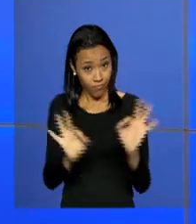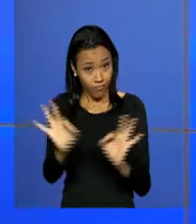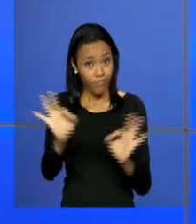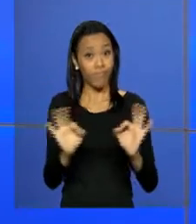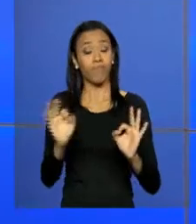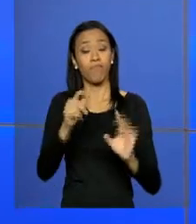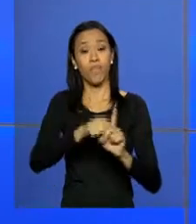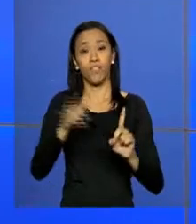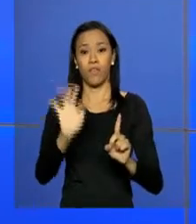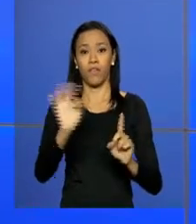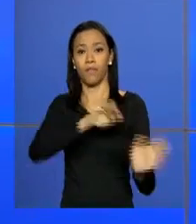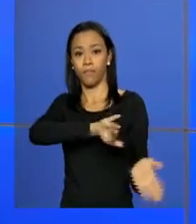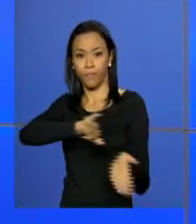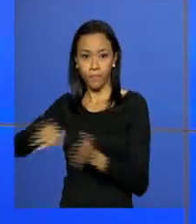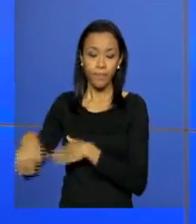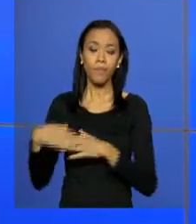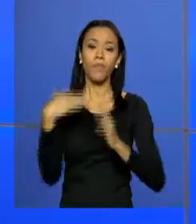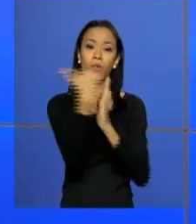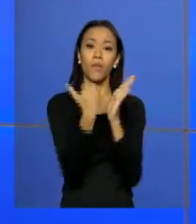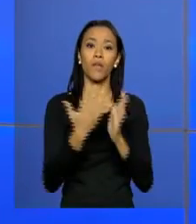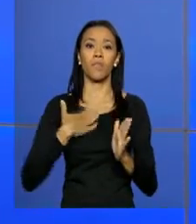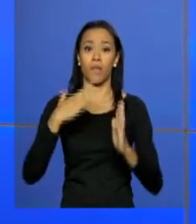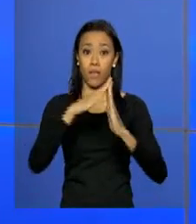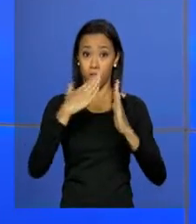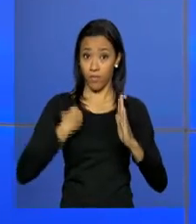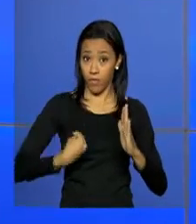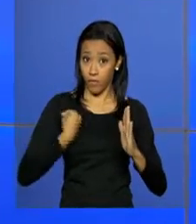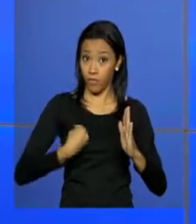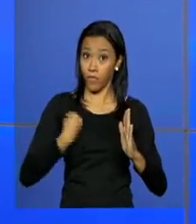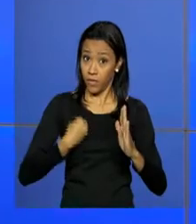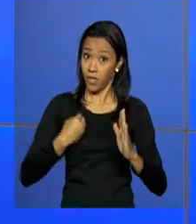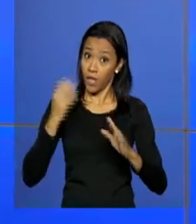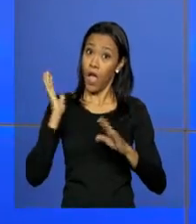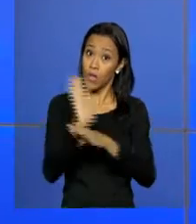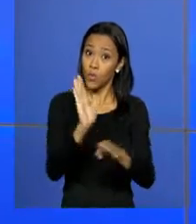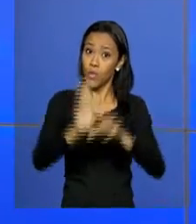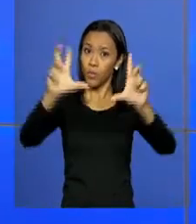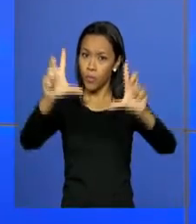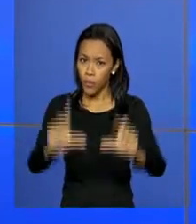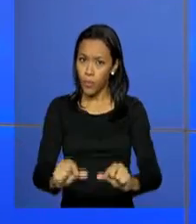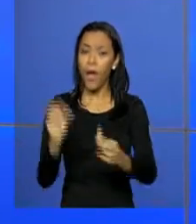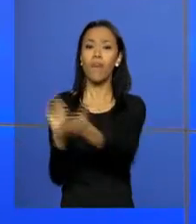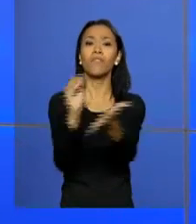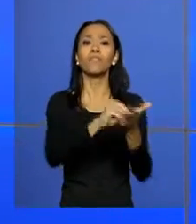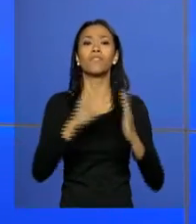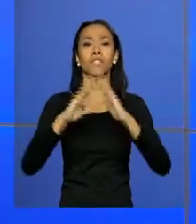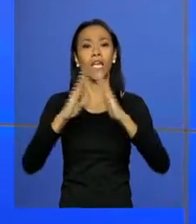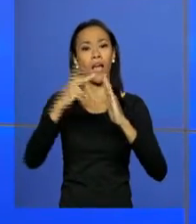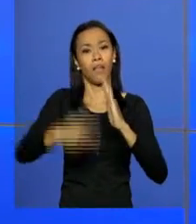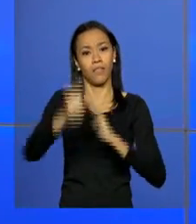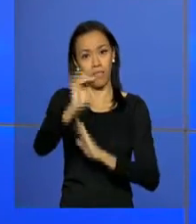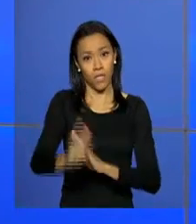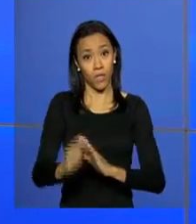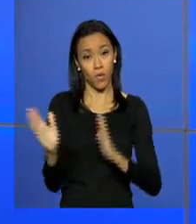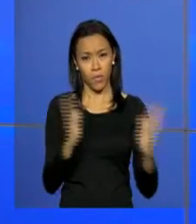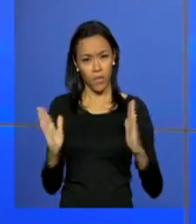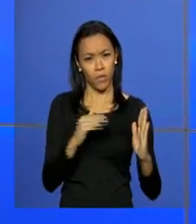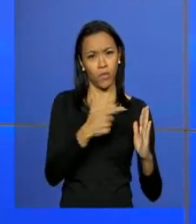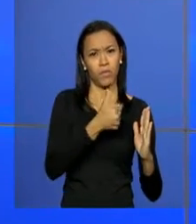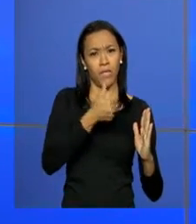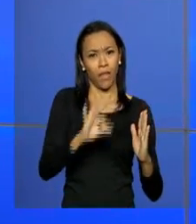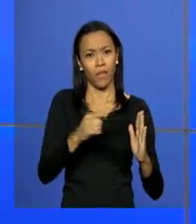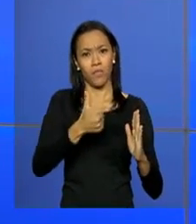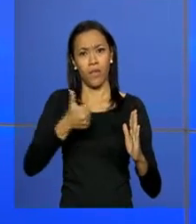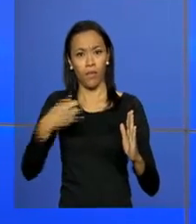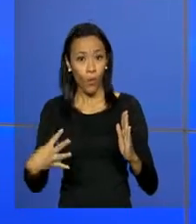O programa Minha Casa Minha Vida contribui para reduzir o déficit habitacional no país. Entre 2010 e 2014,